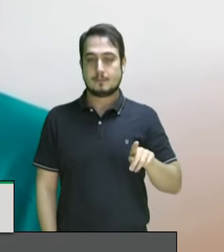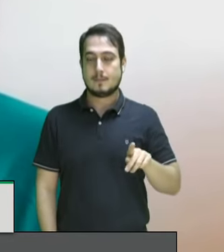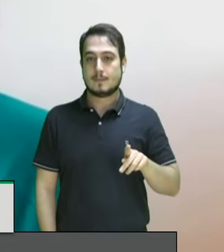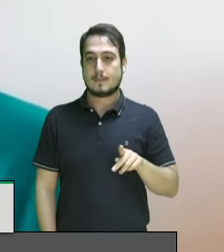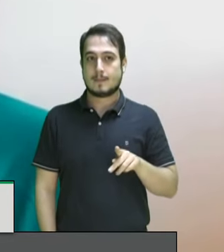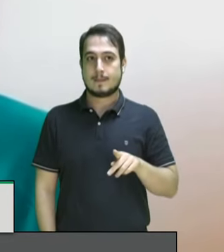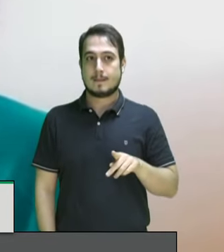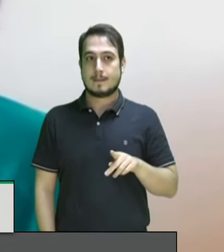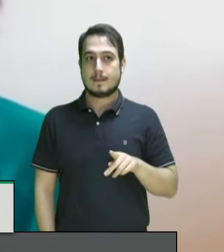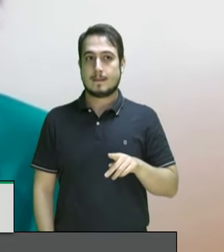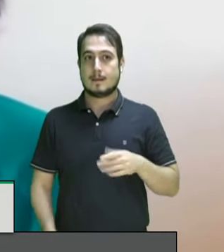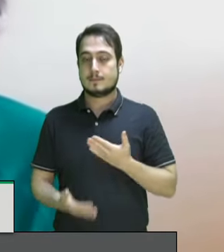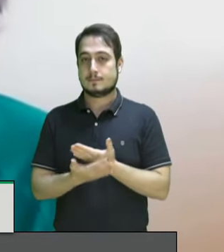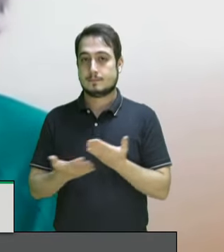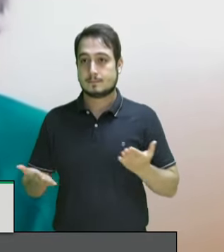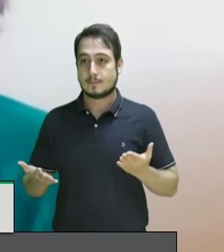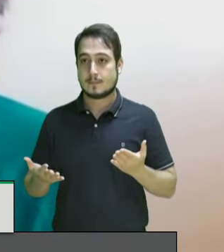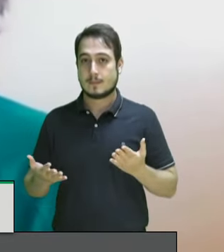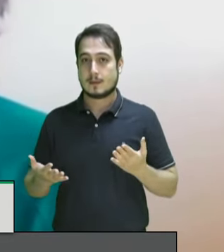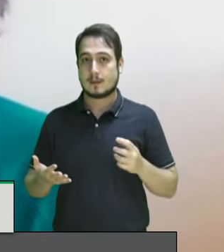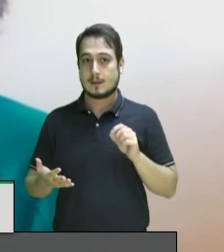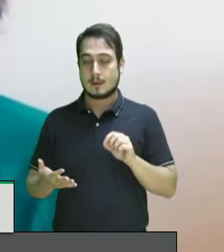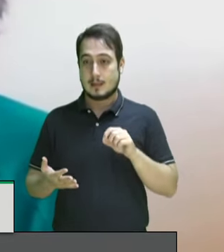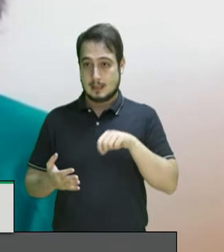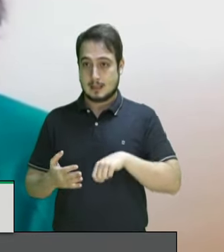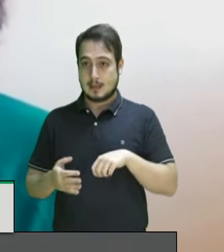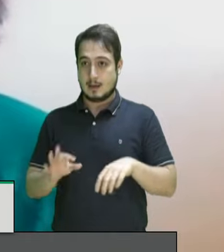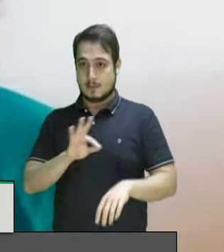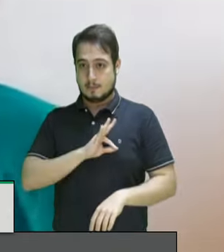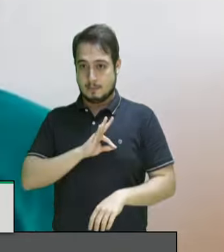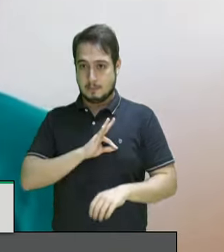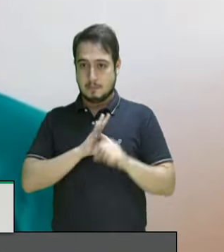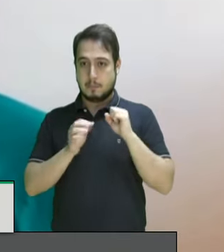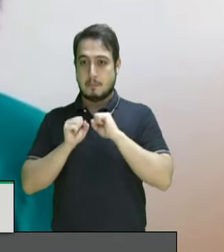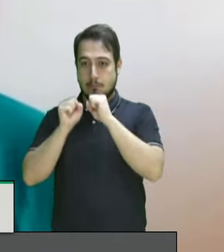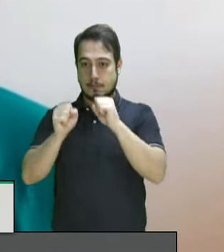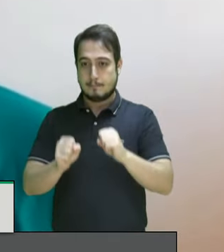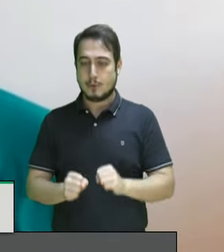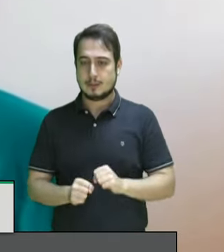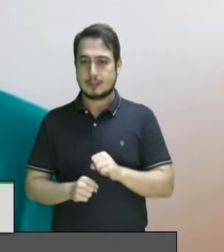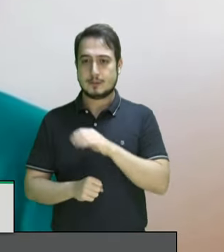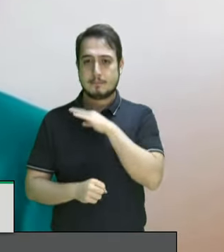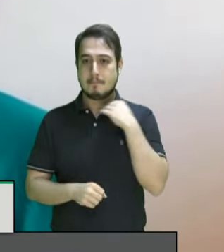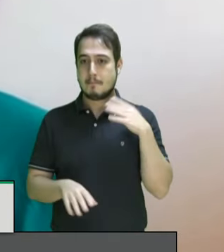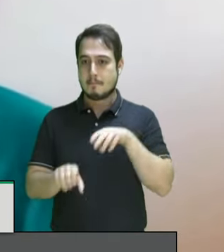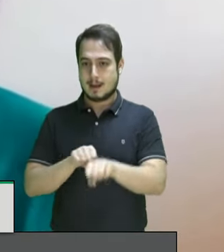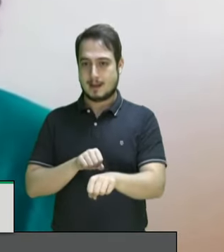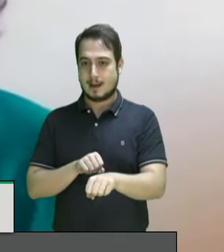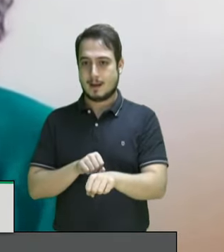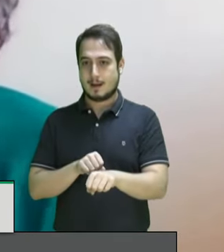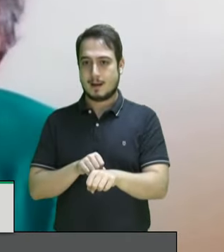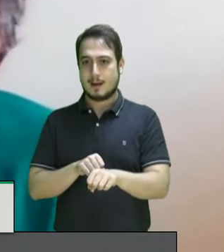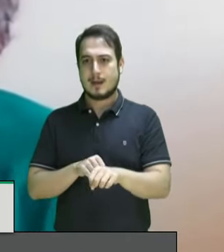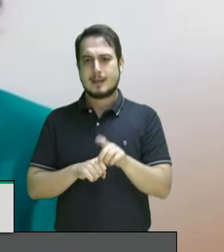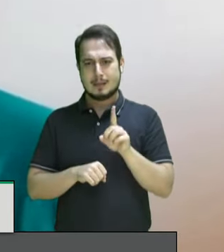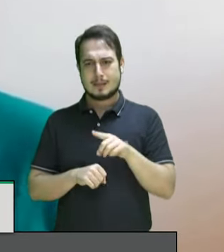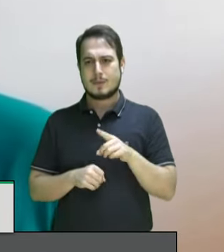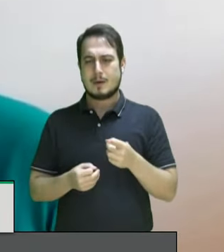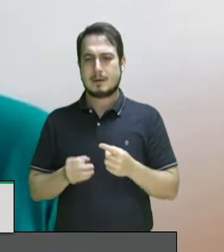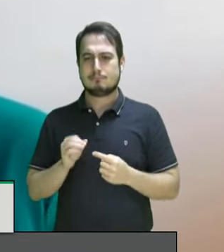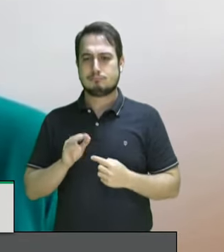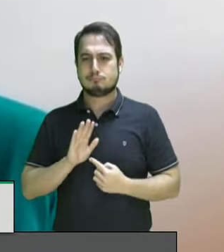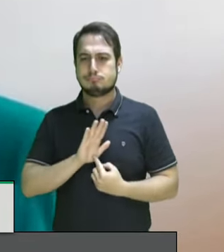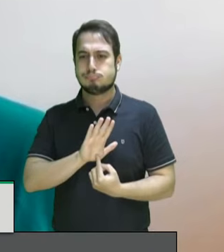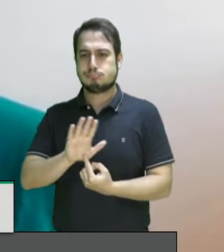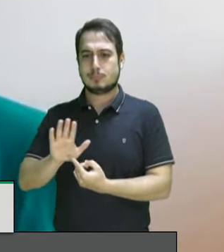nós, que cabe à polícia o poder de matar, o poder de matar. Isso vai se expressar em uma série